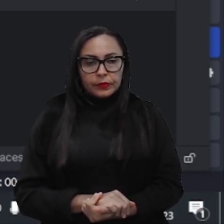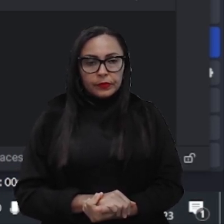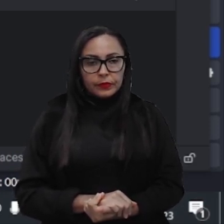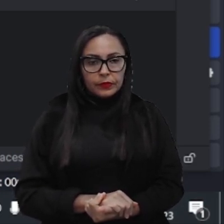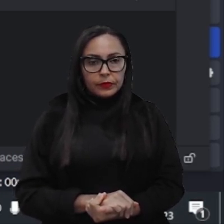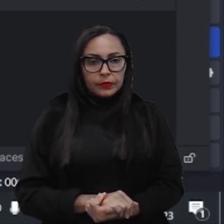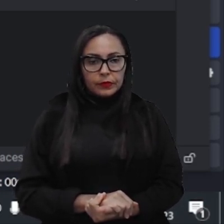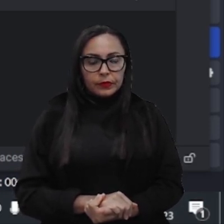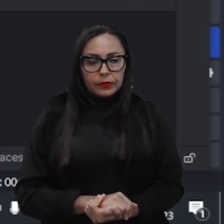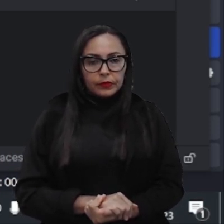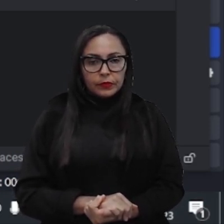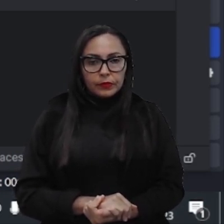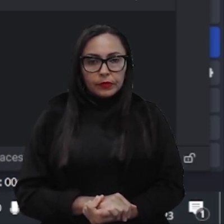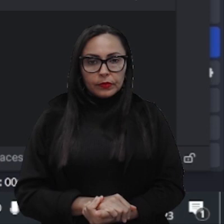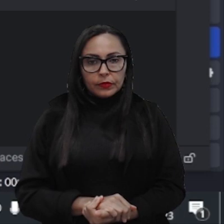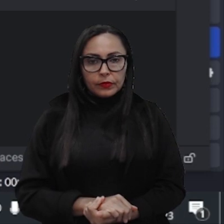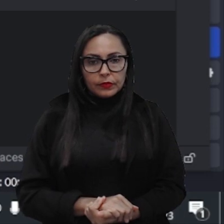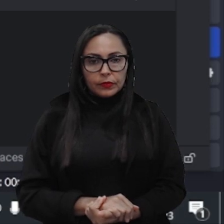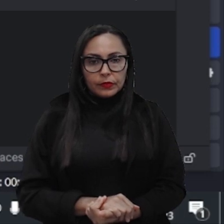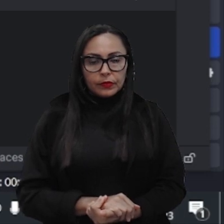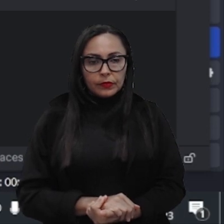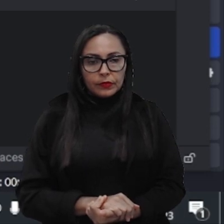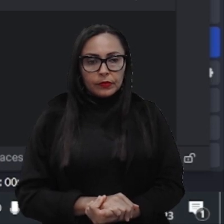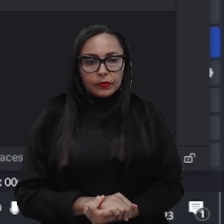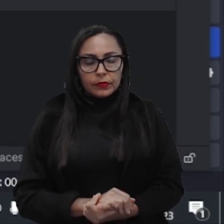Python-manage.py